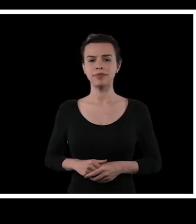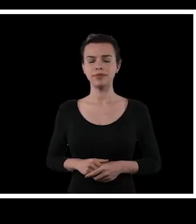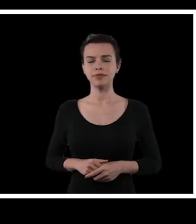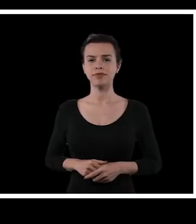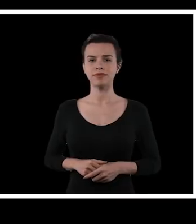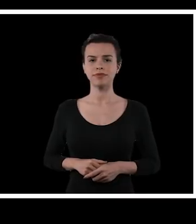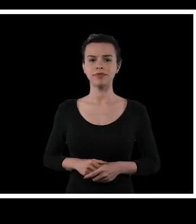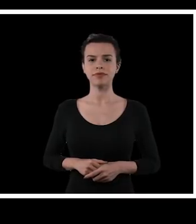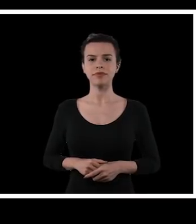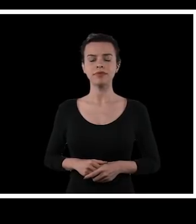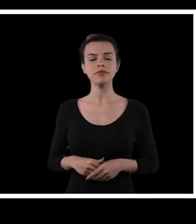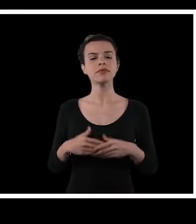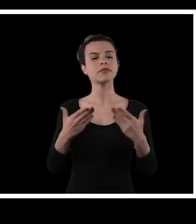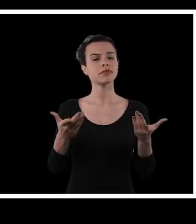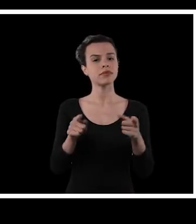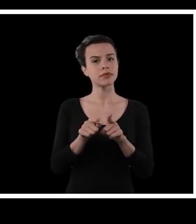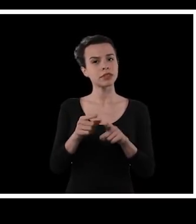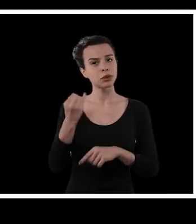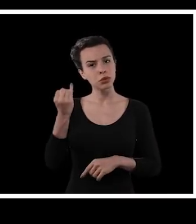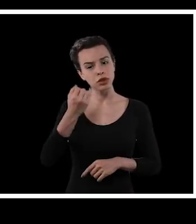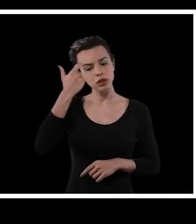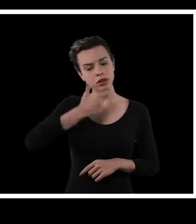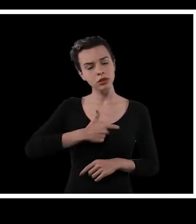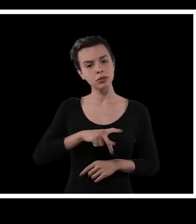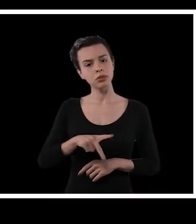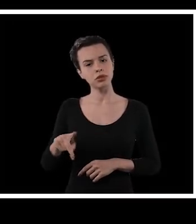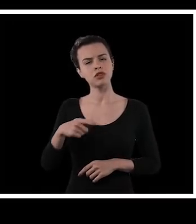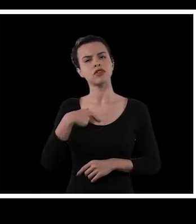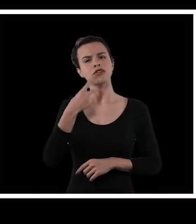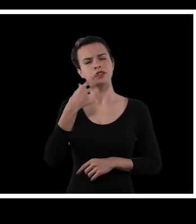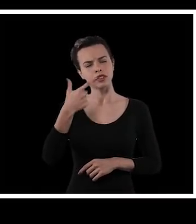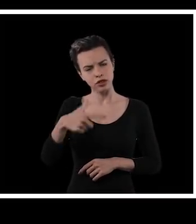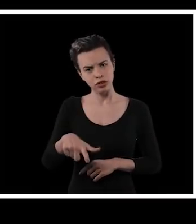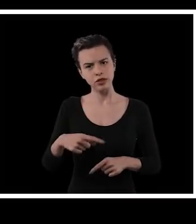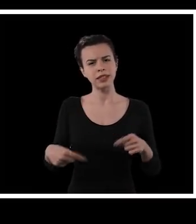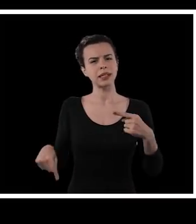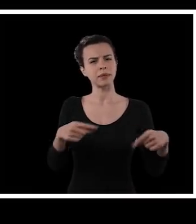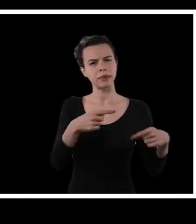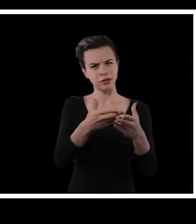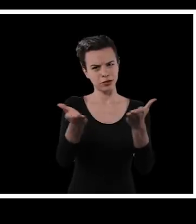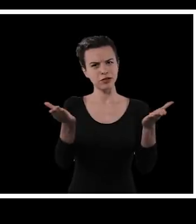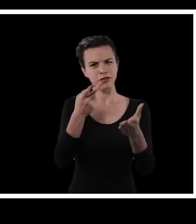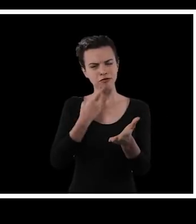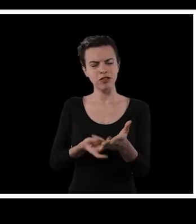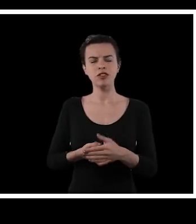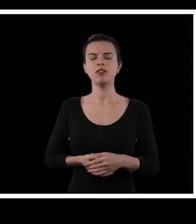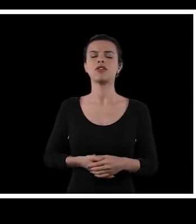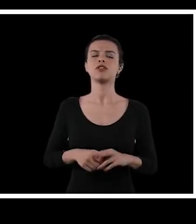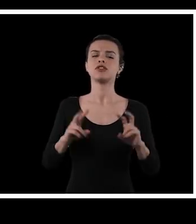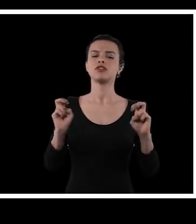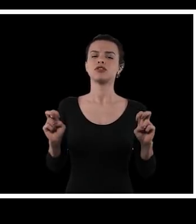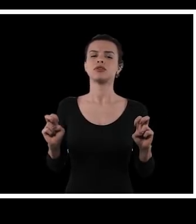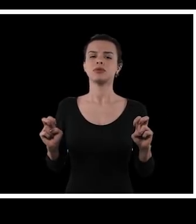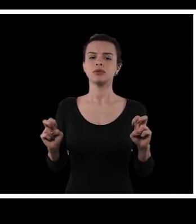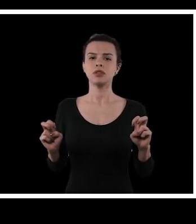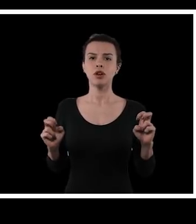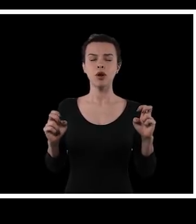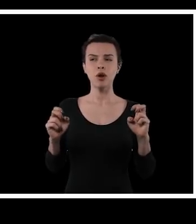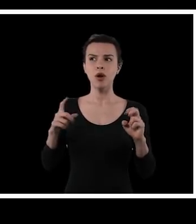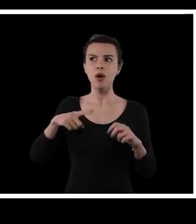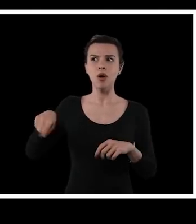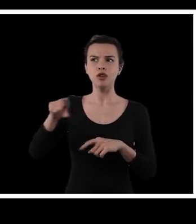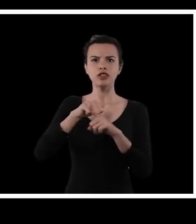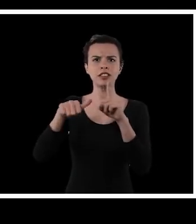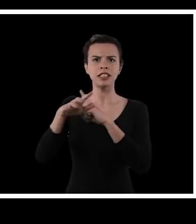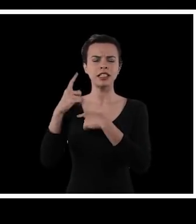toda essa lógica. E aí que entra também a importância do professor, e eu volto também um pouquinho no debate que vocês estavam fazendo sobre esse